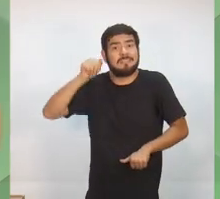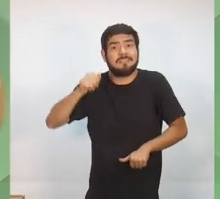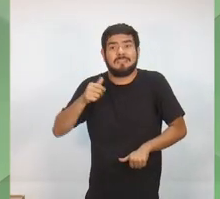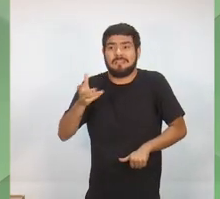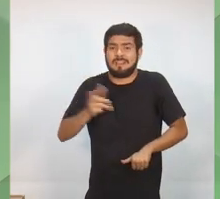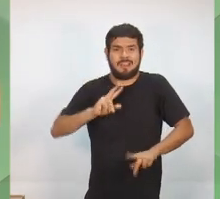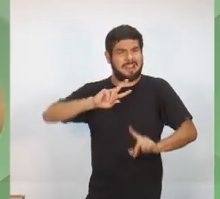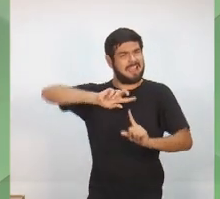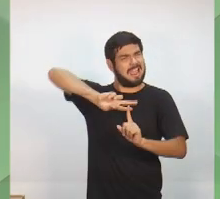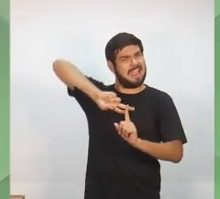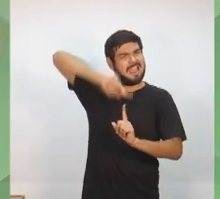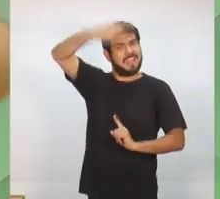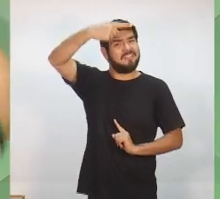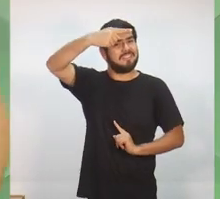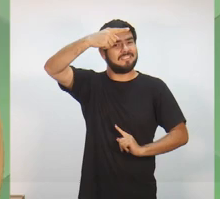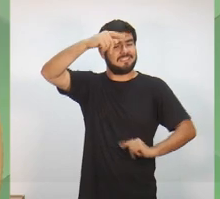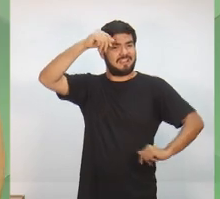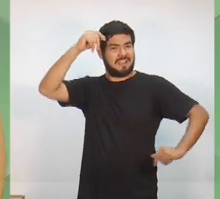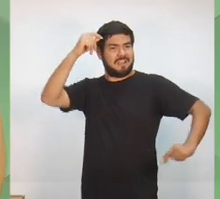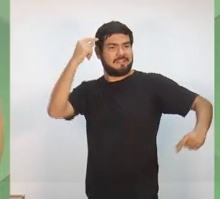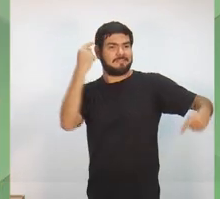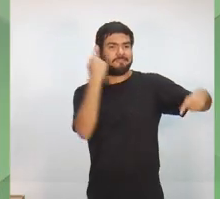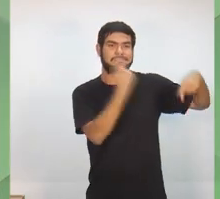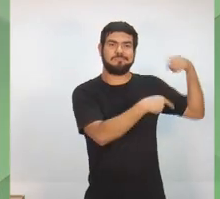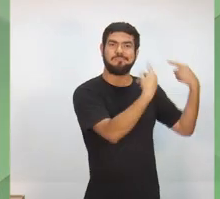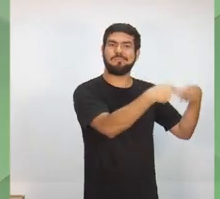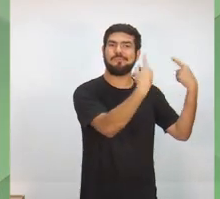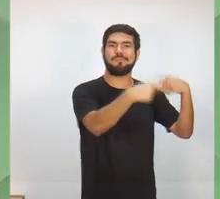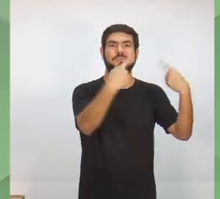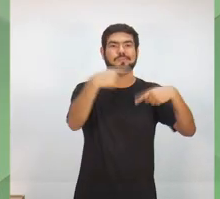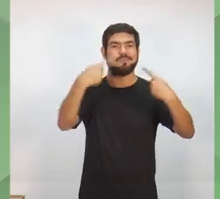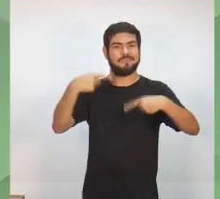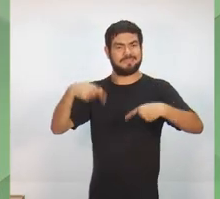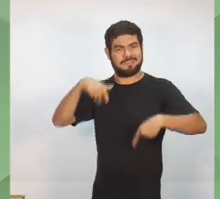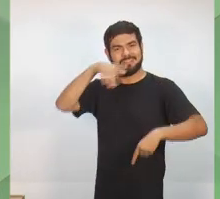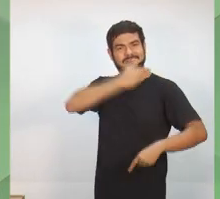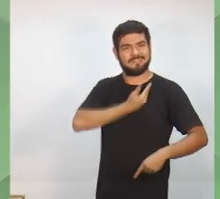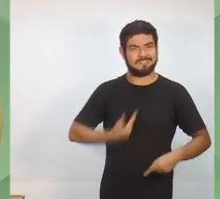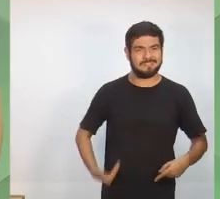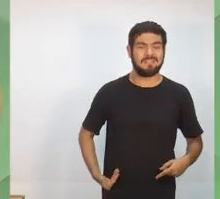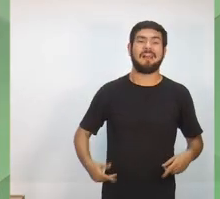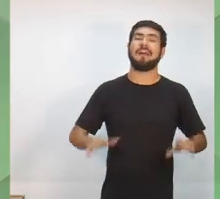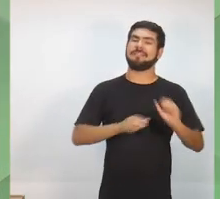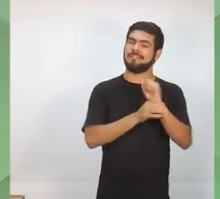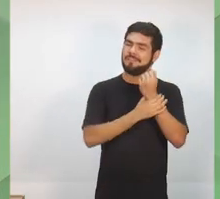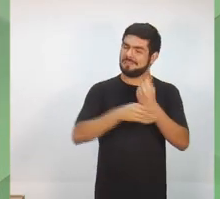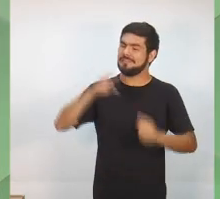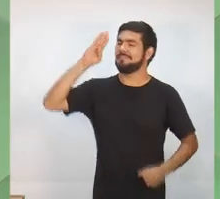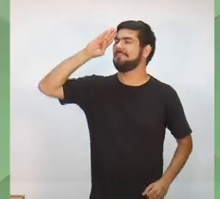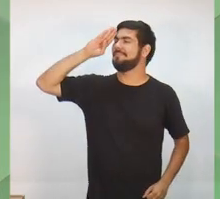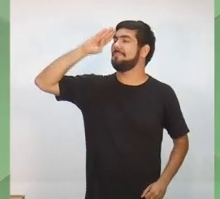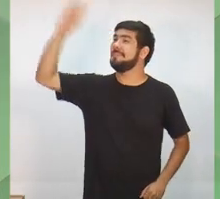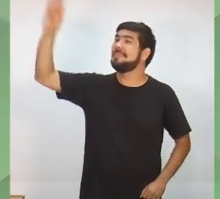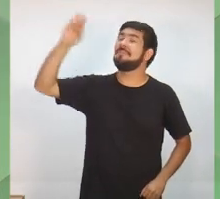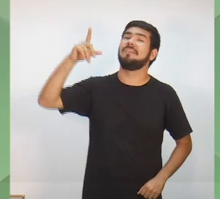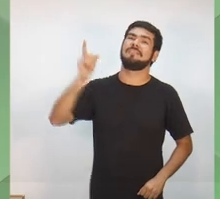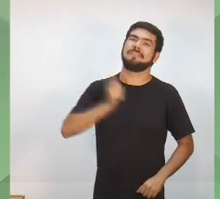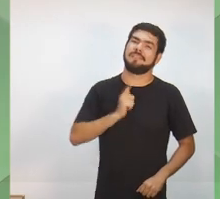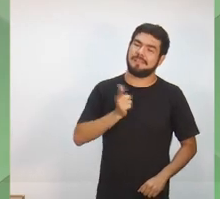ajude a revolucionar as políticas públicas no estado do Amazonas. E a segurança é um ponto principal. Nós temos as ideias